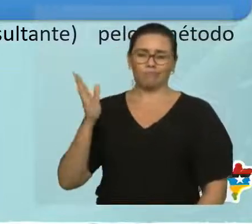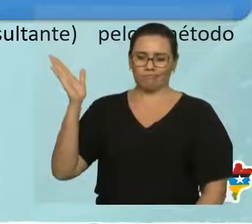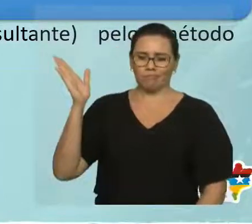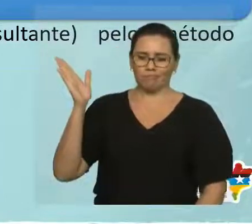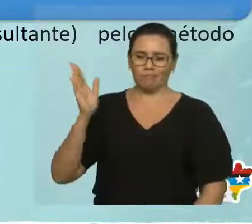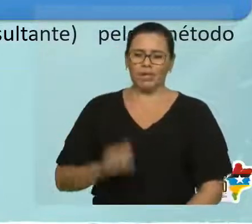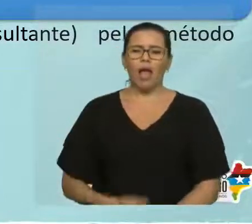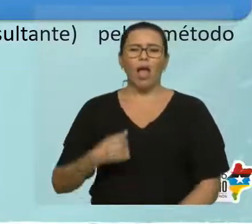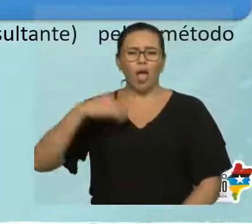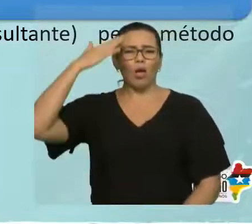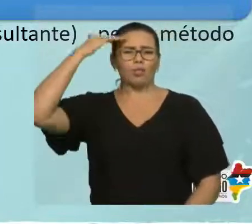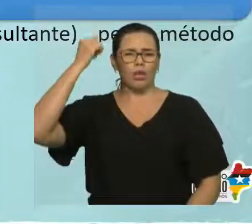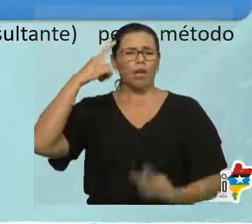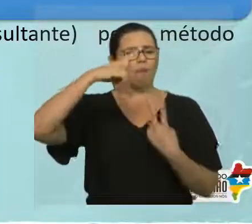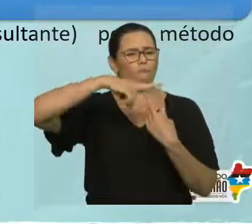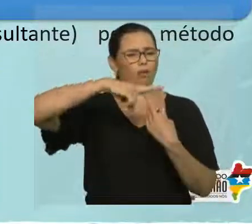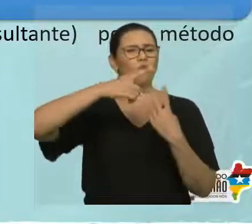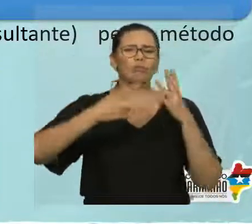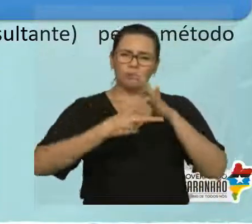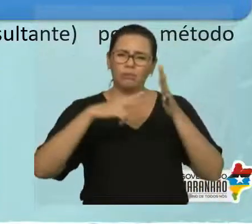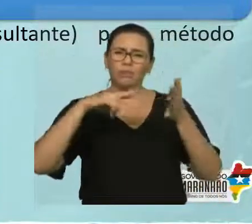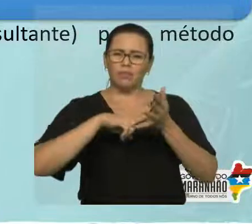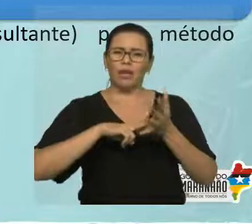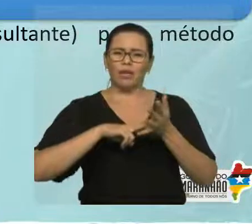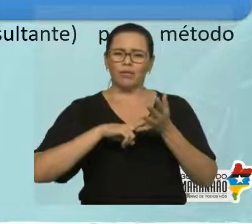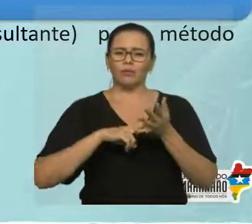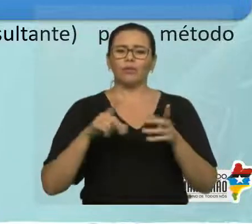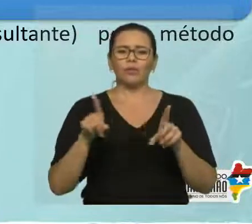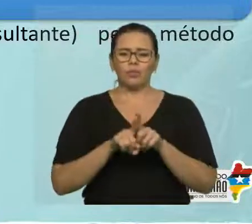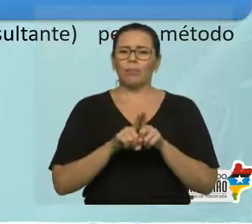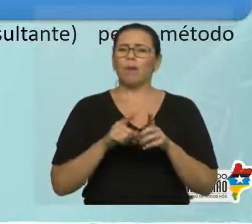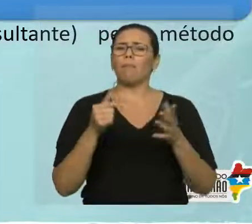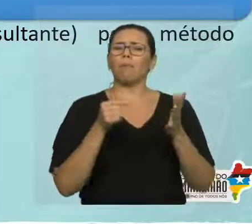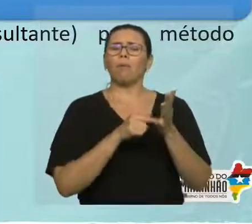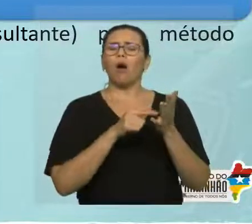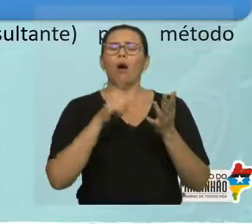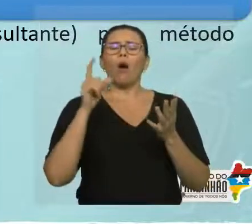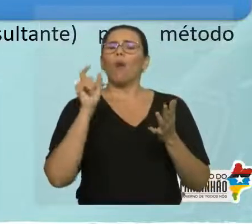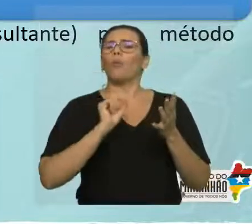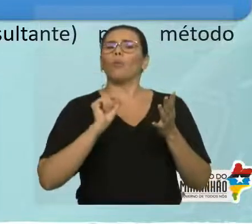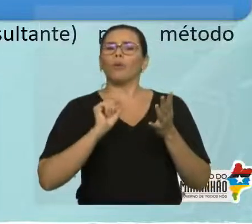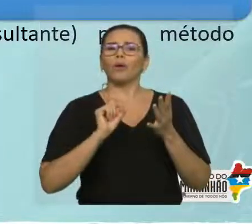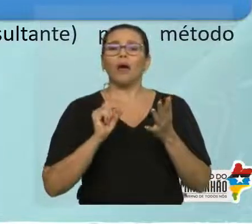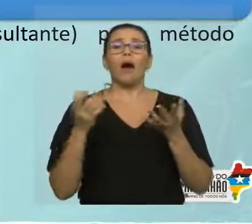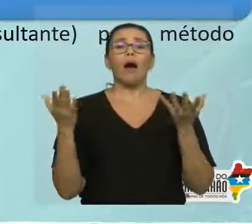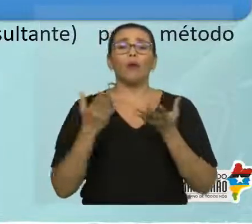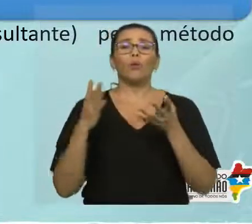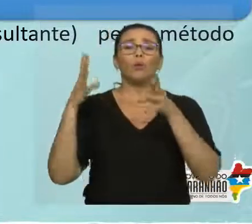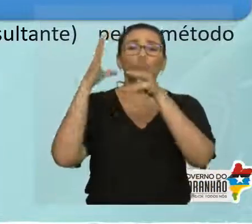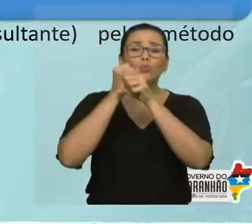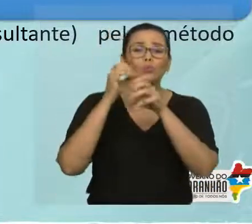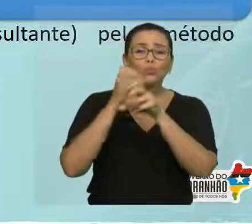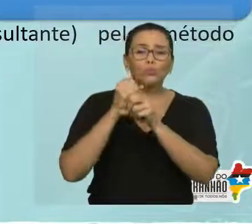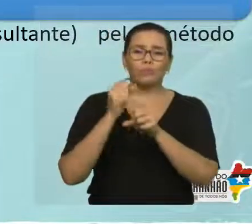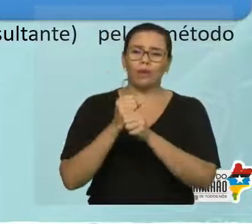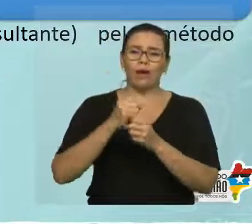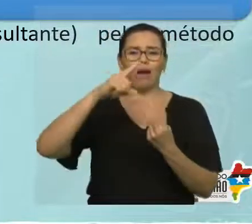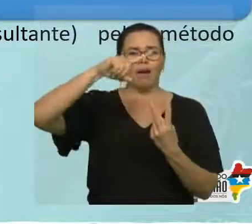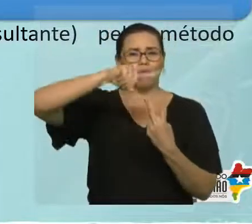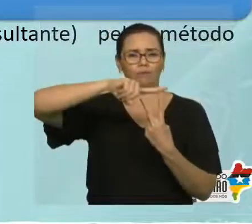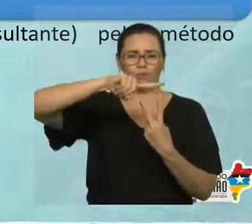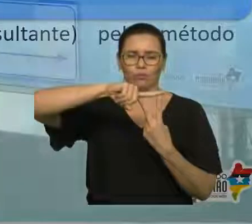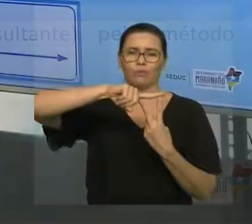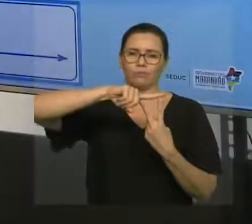sei o que é um vetor, eu já sei para que ele serve, e eu sei o que é uma grandeza física vetorial. Agora eu preciso somar vetores, eu preciso trabalhar com